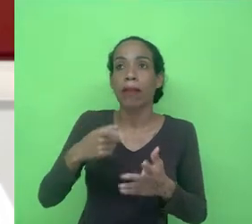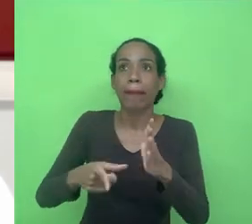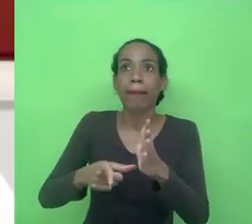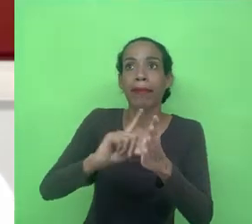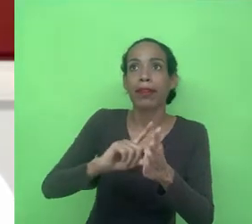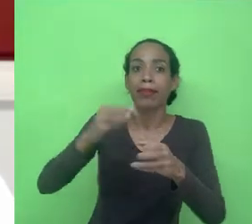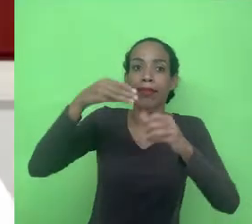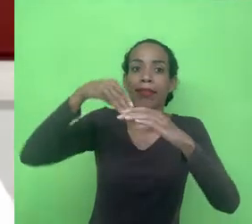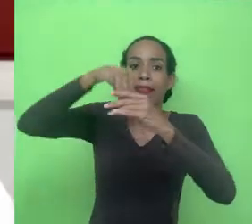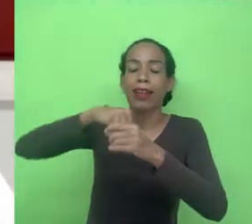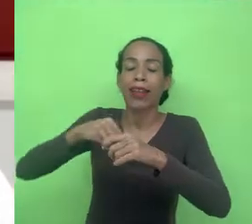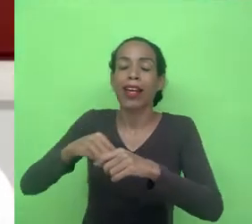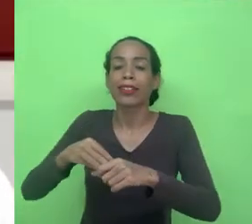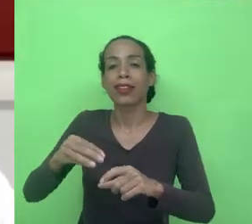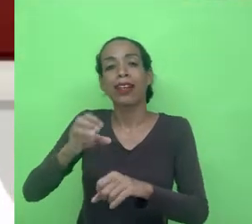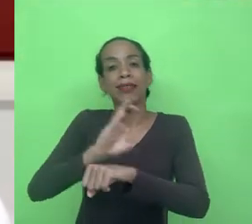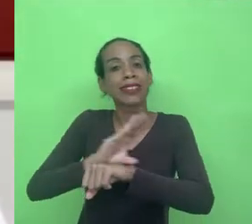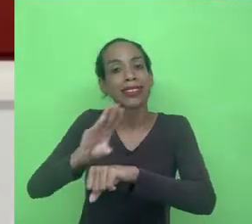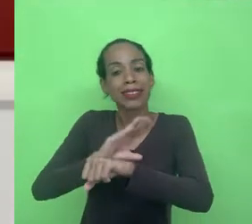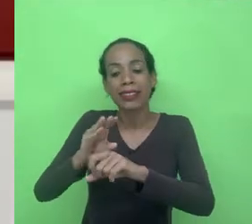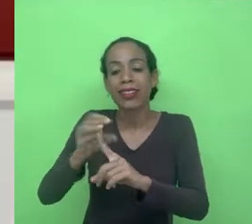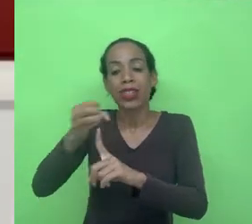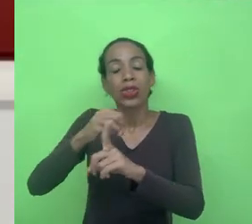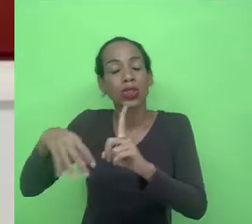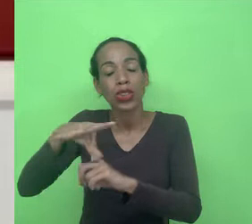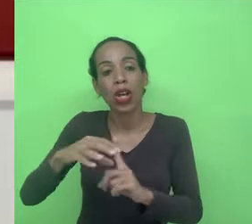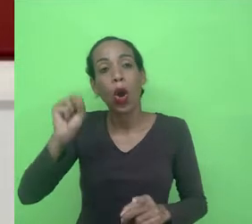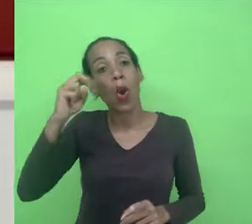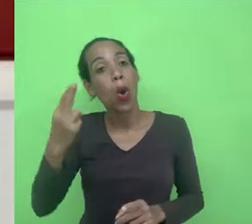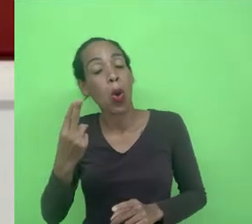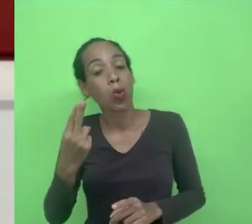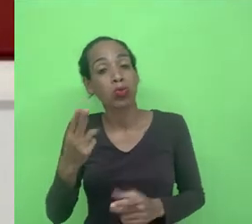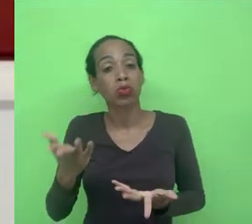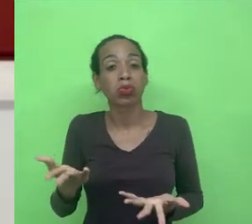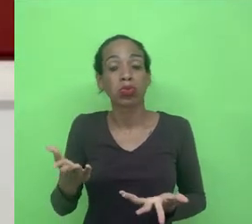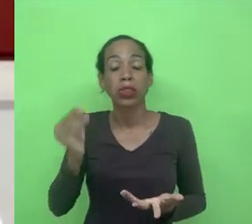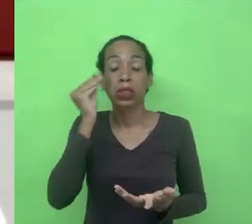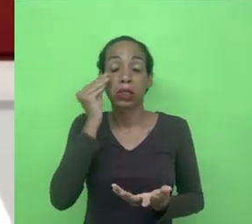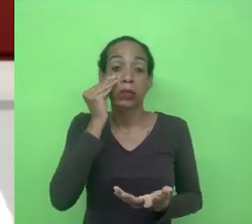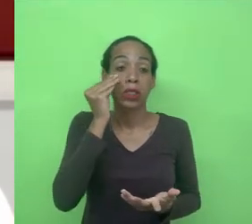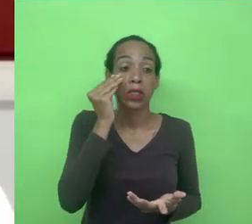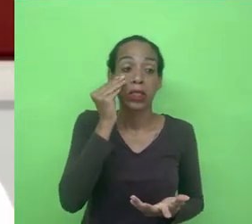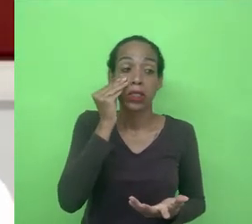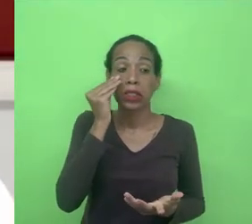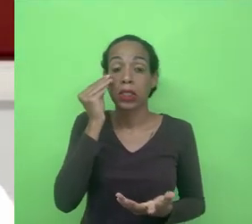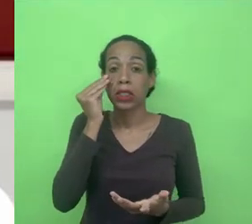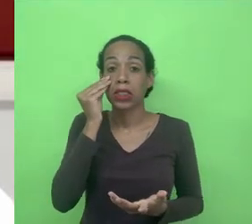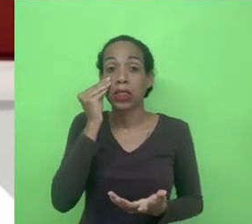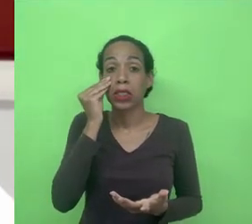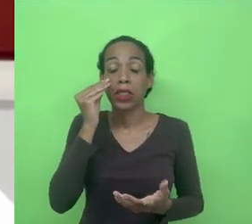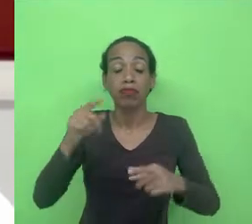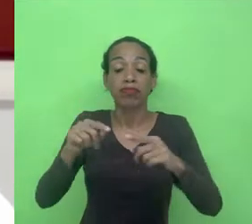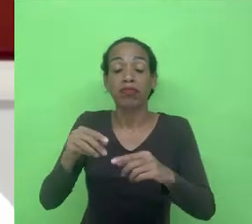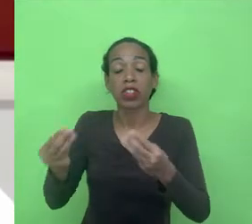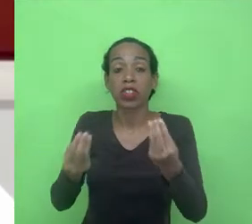sociais aplicadas. Ou esse seria um trabalho de caracterização e aí adequado ao